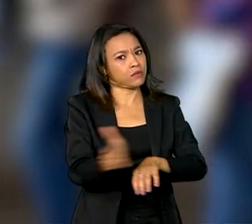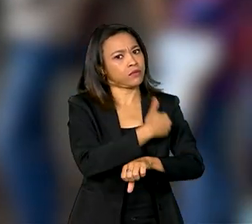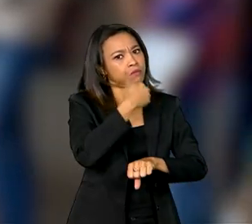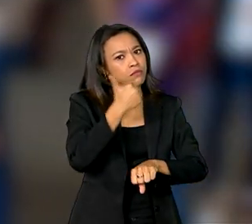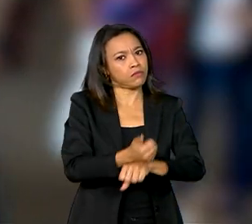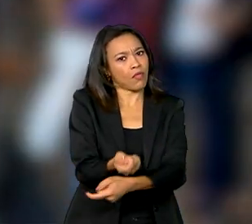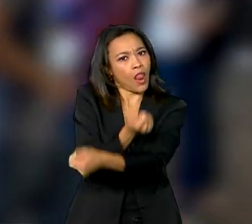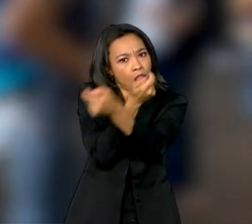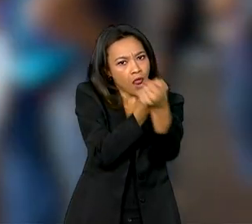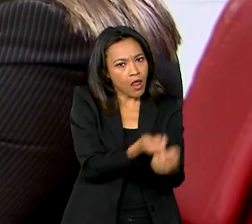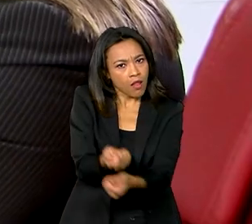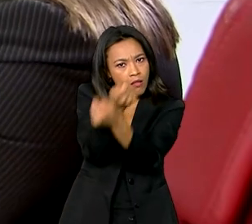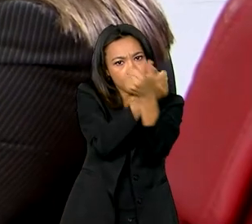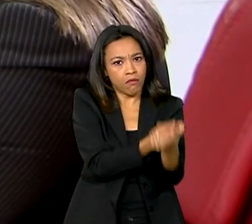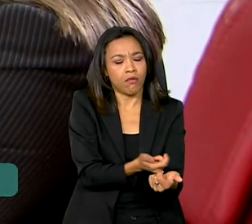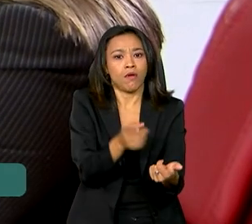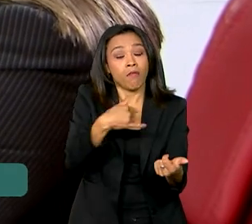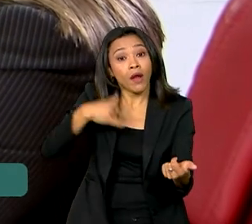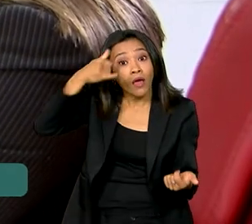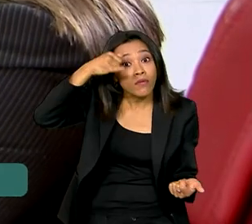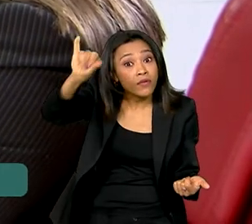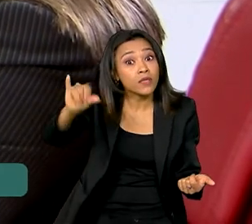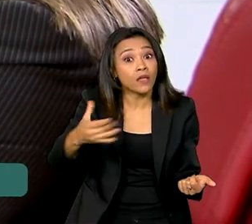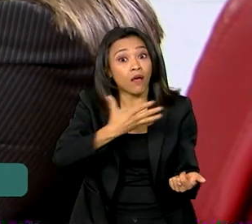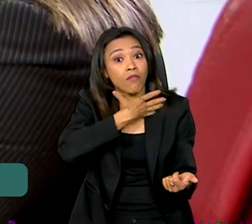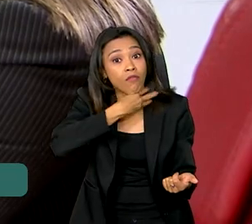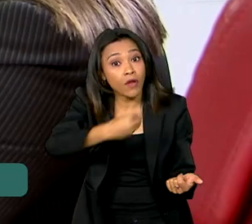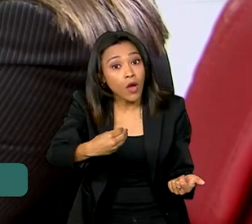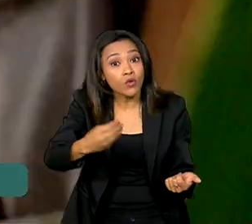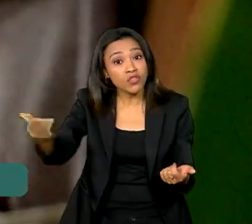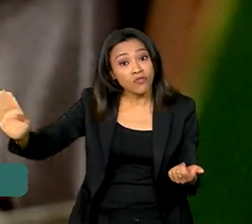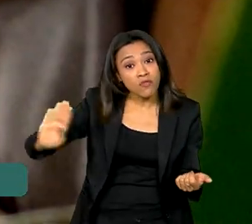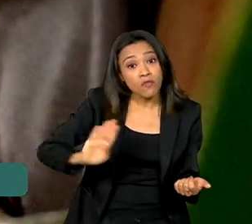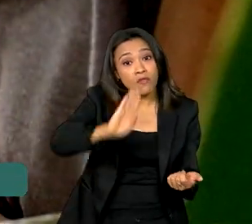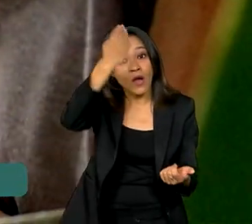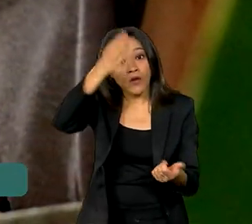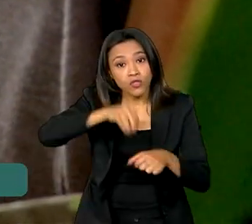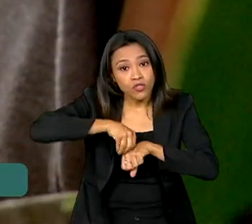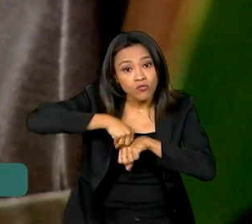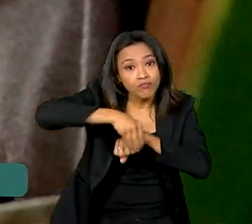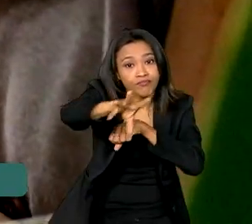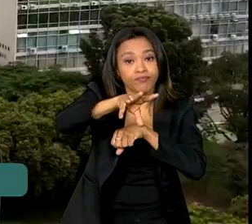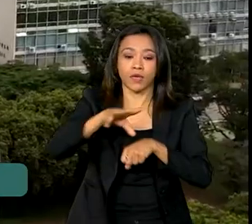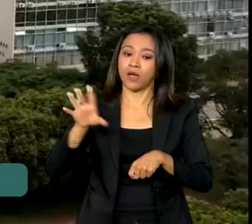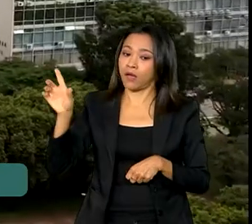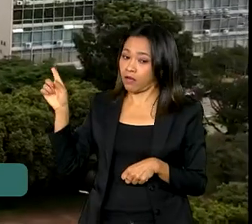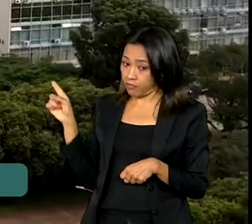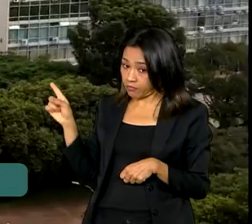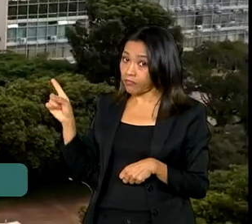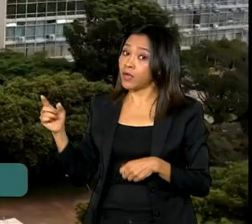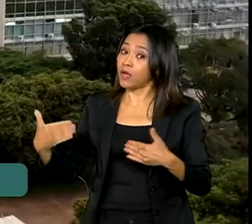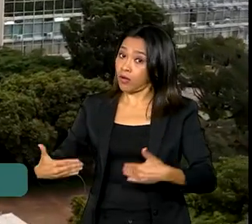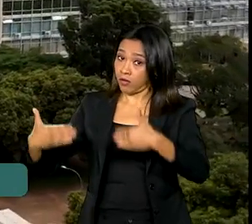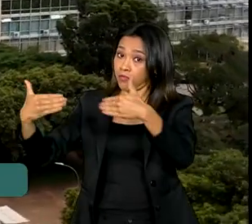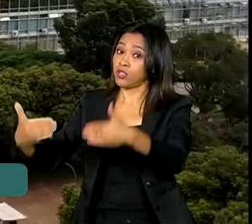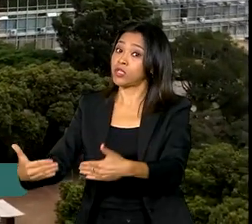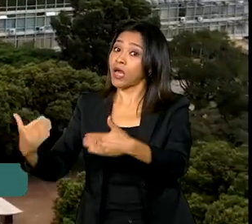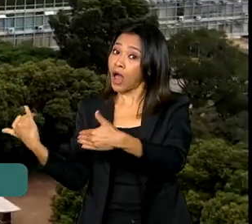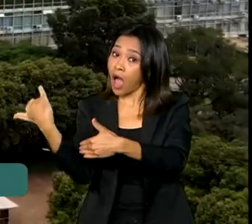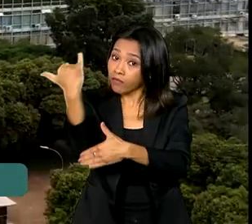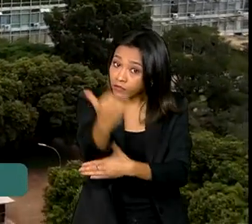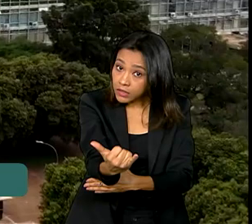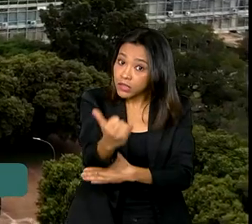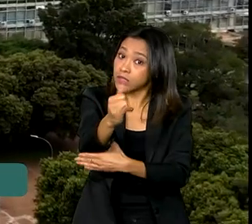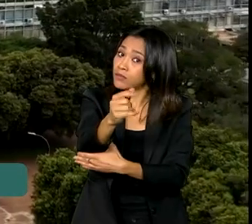alertar a população sobre possíveis fraudes e mensagens falsas, o MDS informa que o suposto benefício